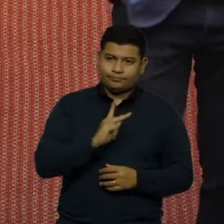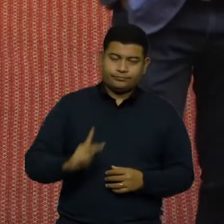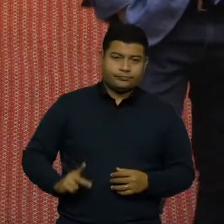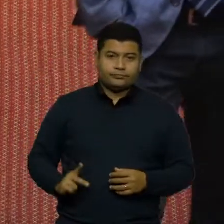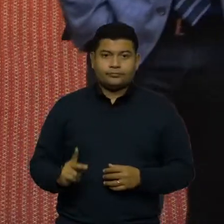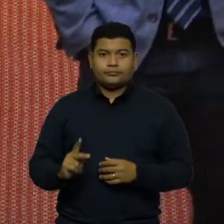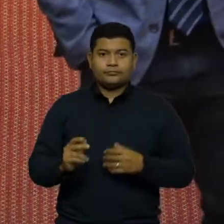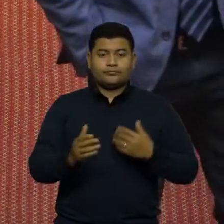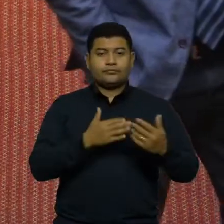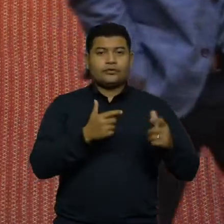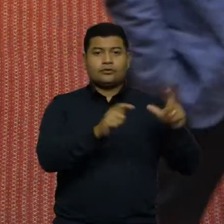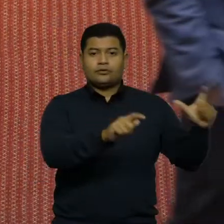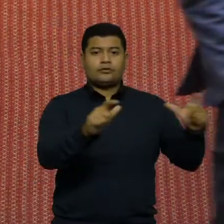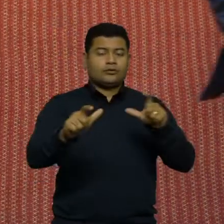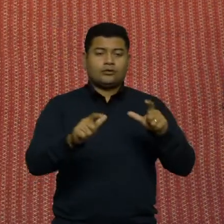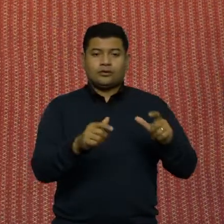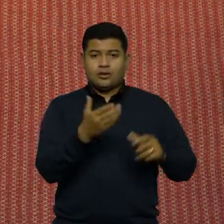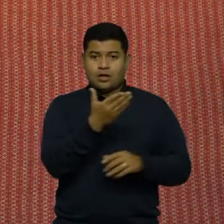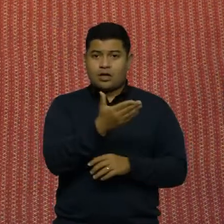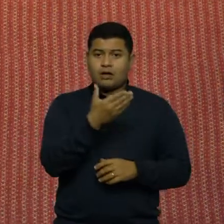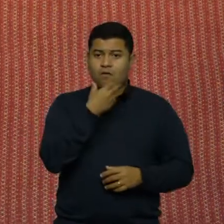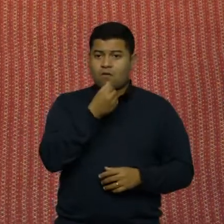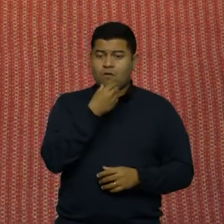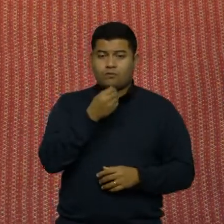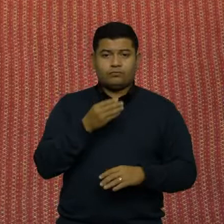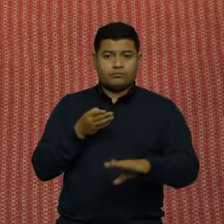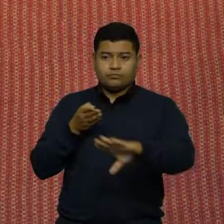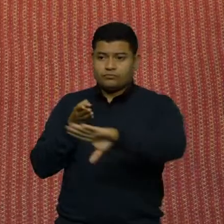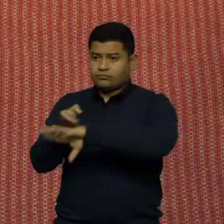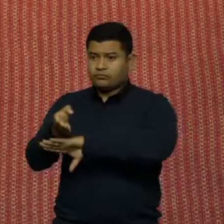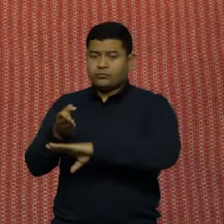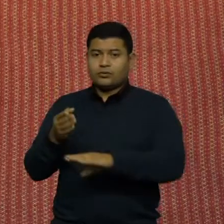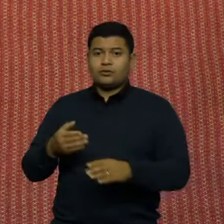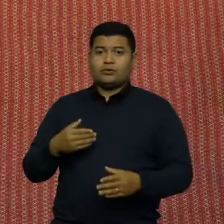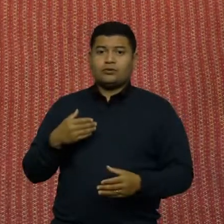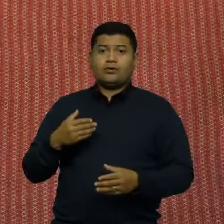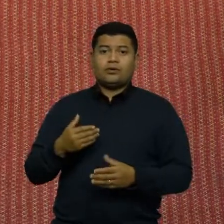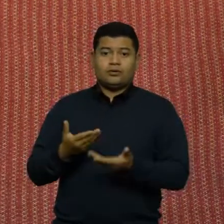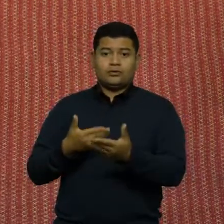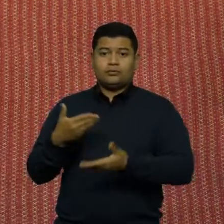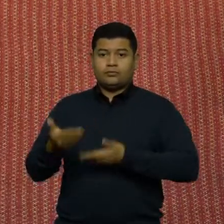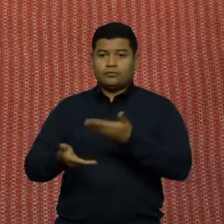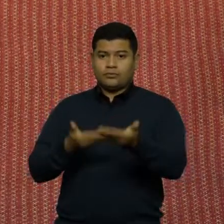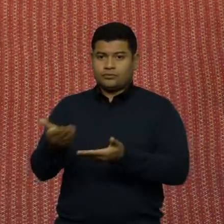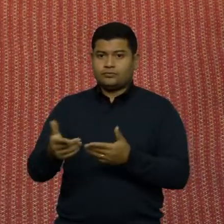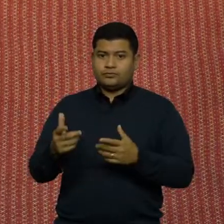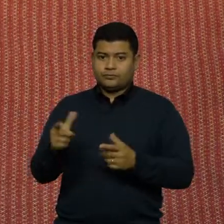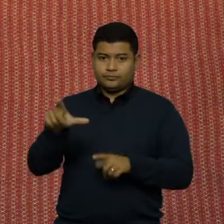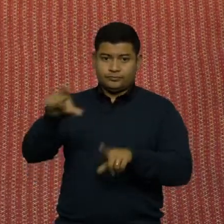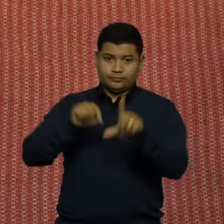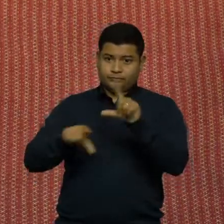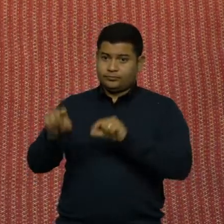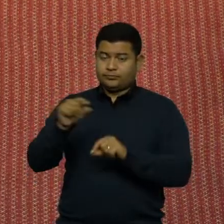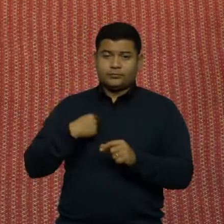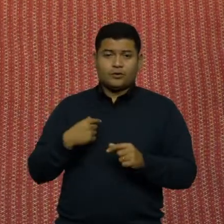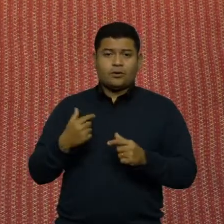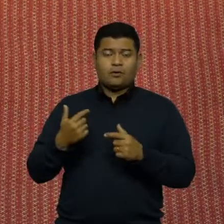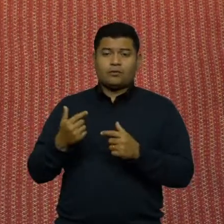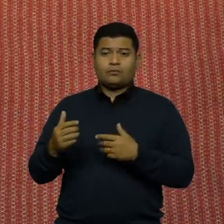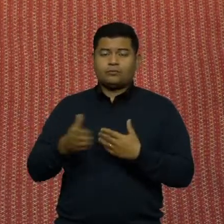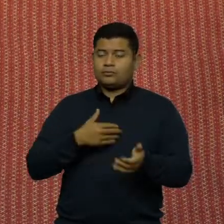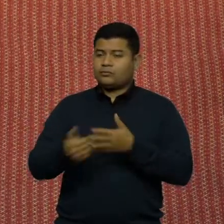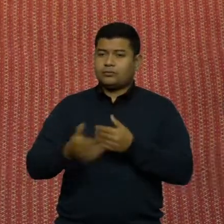esse sujeito seria impedido de participar de um processo de seleção. Em qualquer outro lugar, onde existe